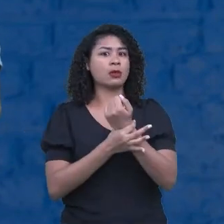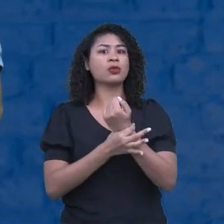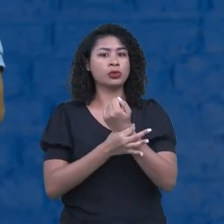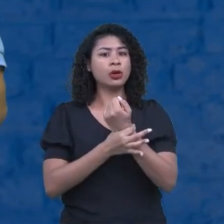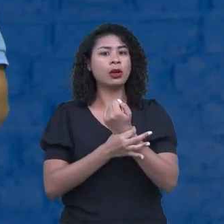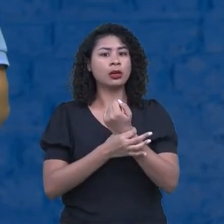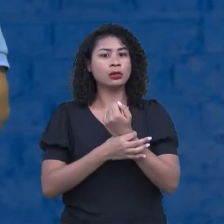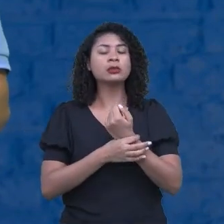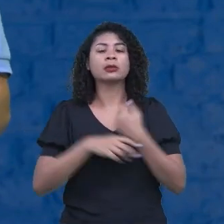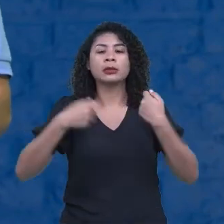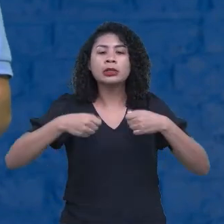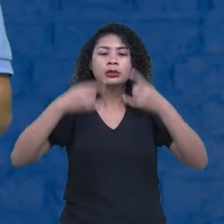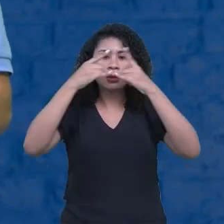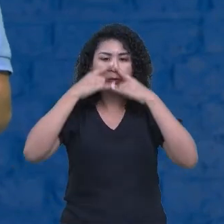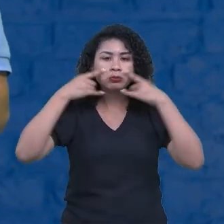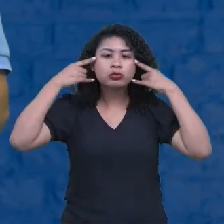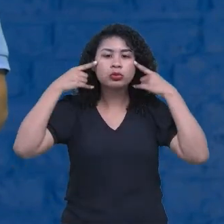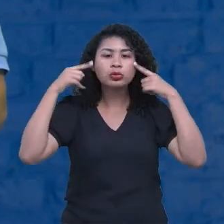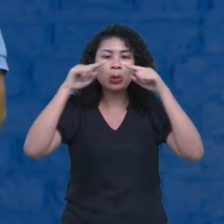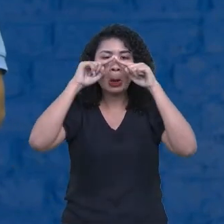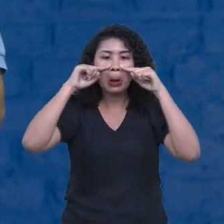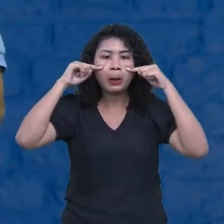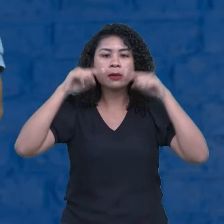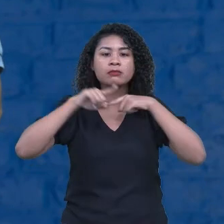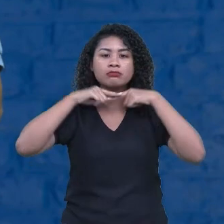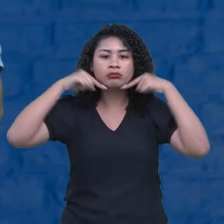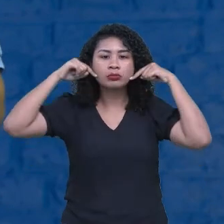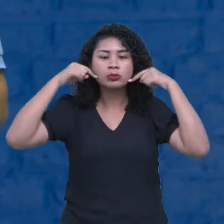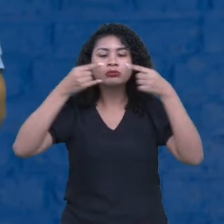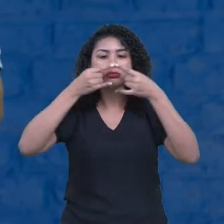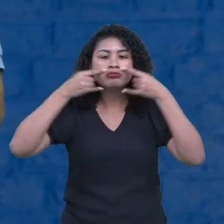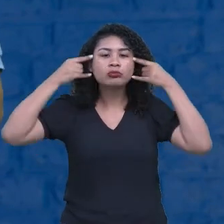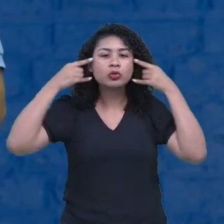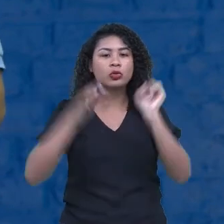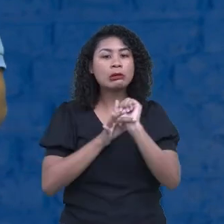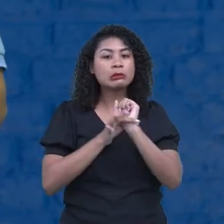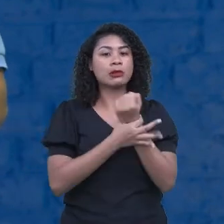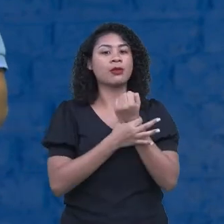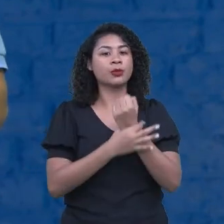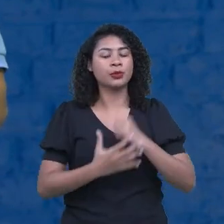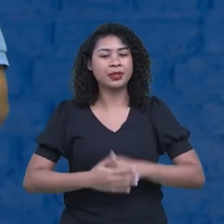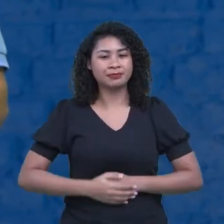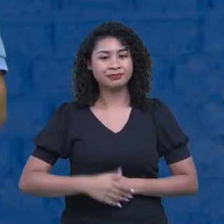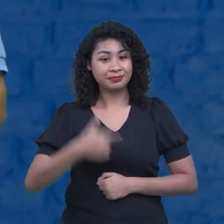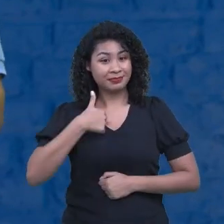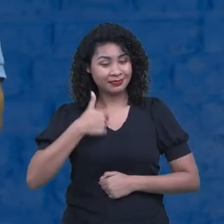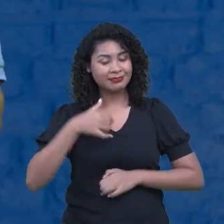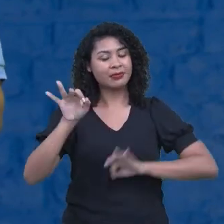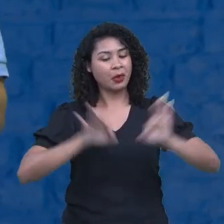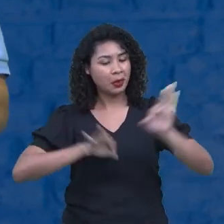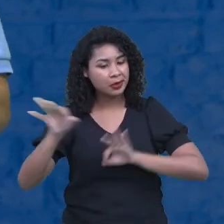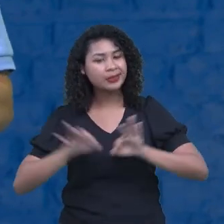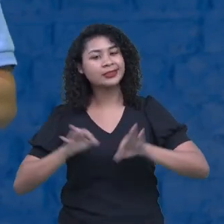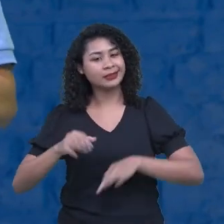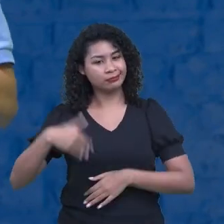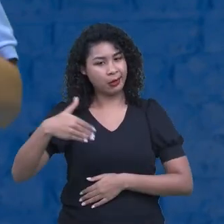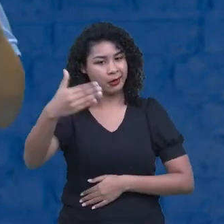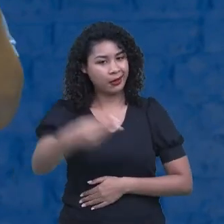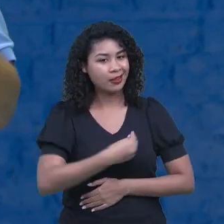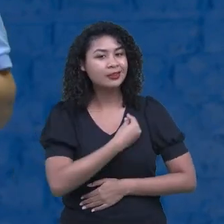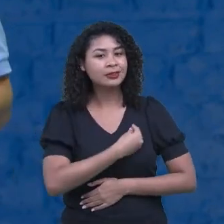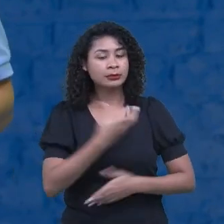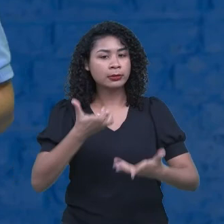Cobrindo o nariz e a boca. E aí eu estou fazendo também o meu projeto de vida. Certo? Chegar mais longe.